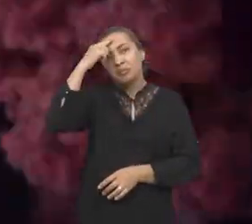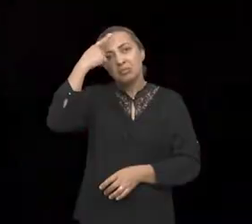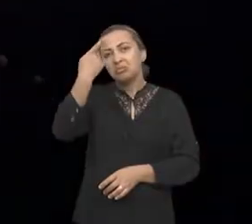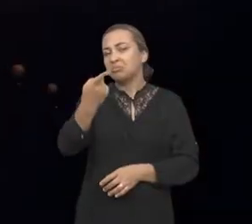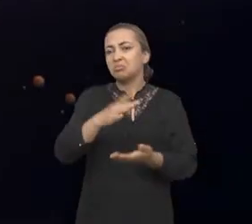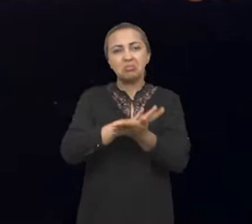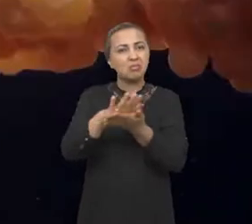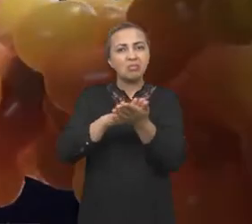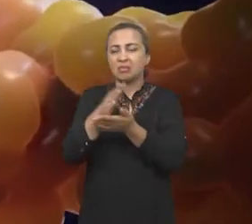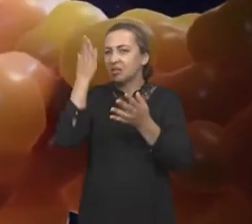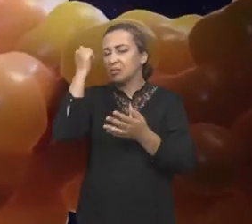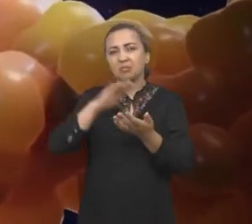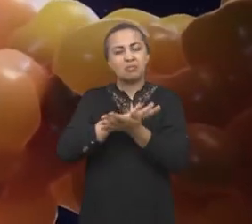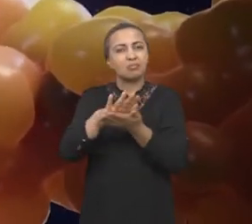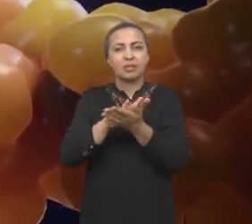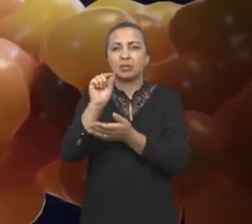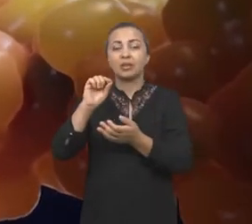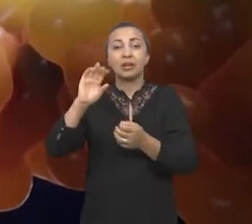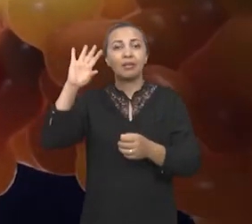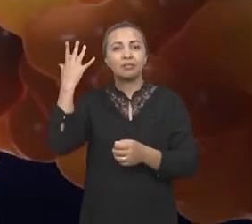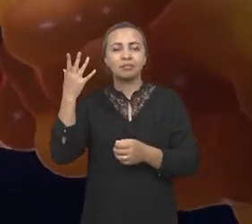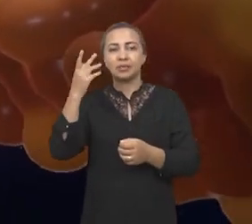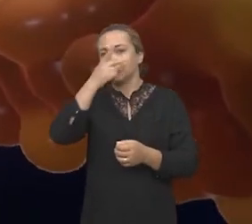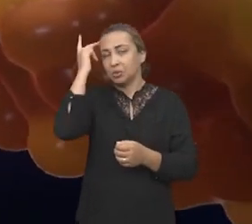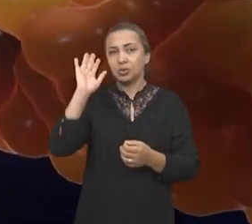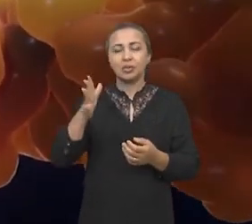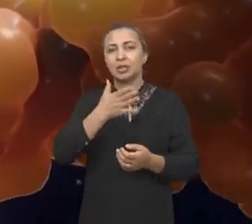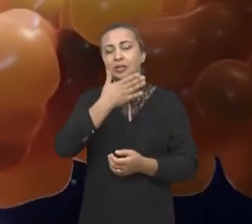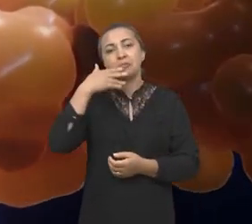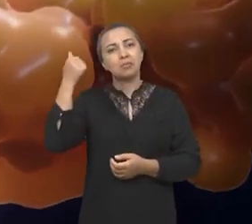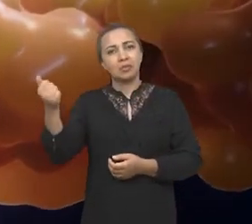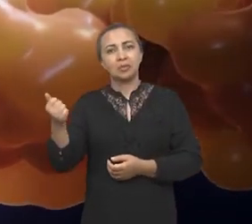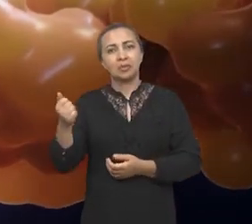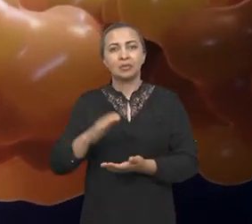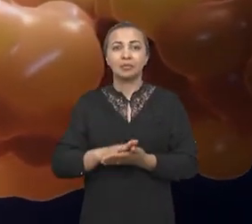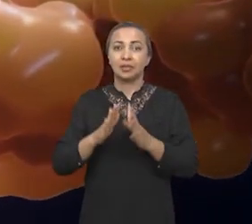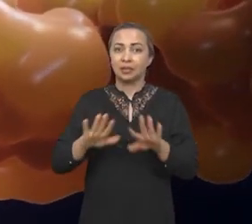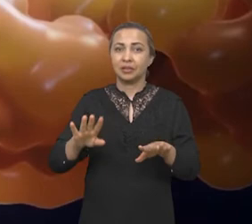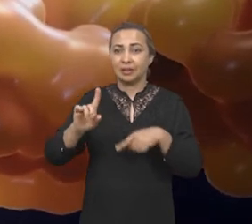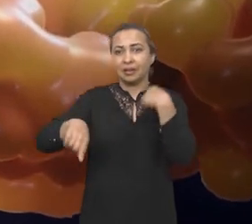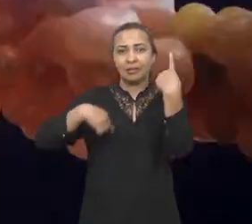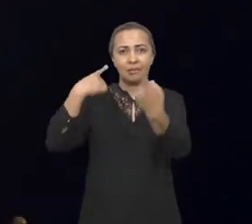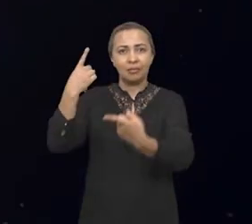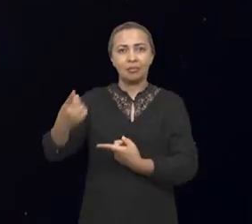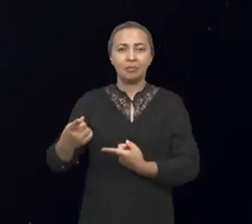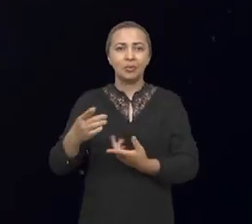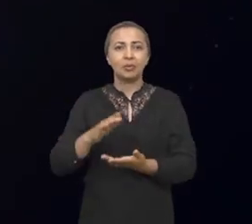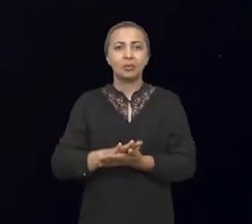causar em pessoas que já foram curadas, né? A gente não tinha essa noção. Então, após o